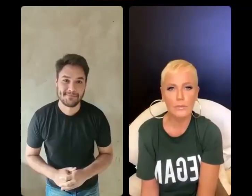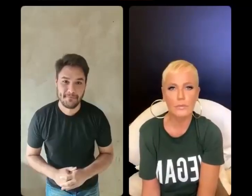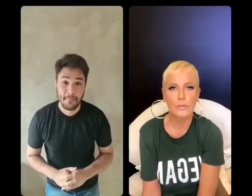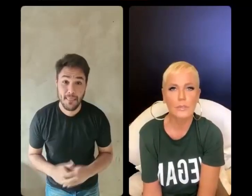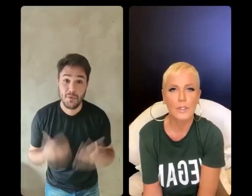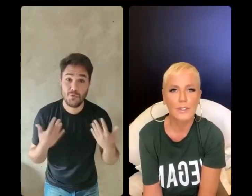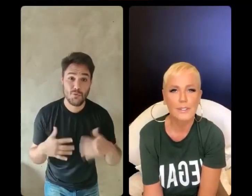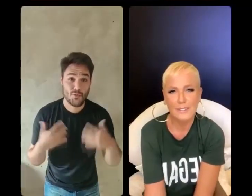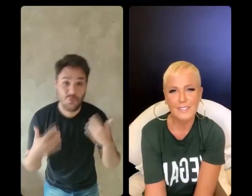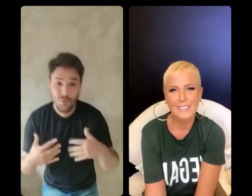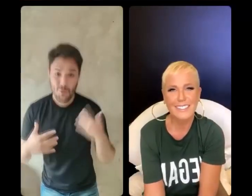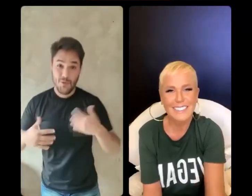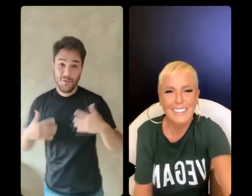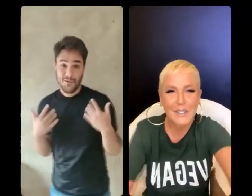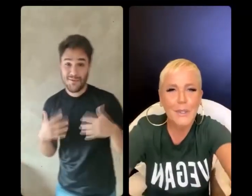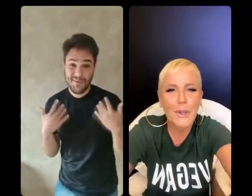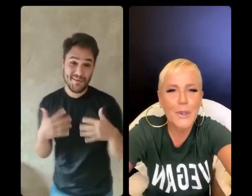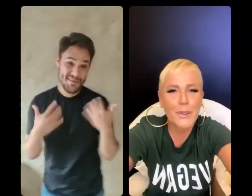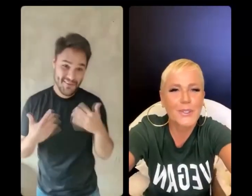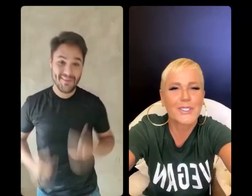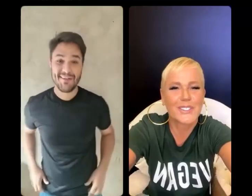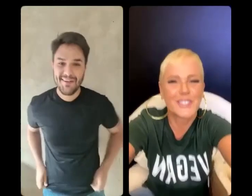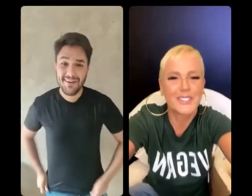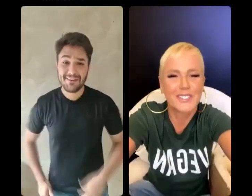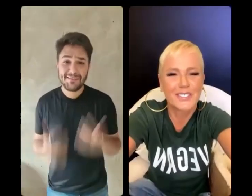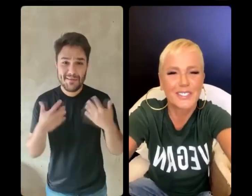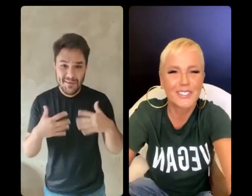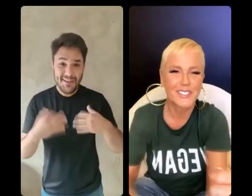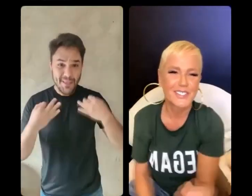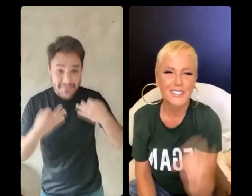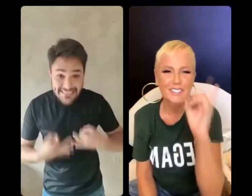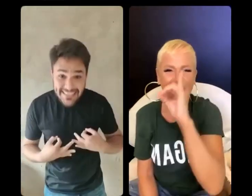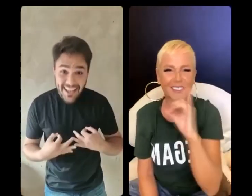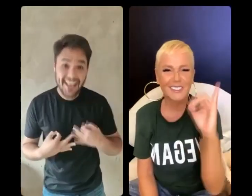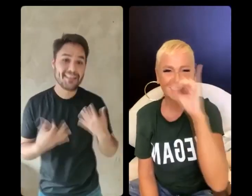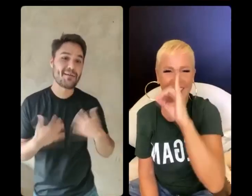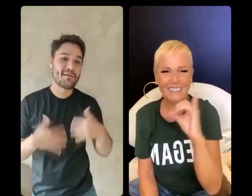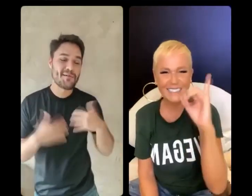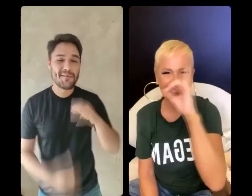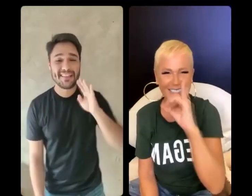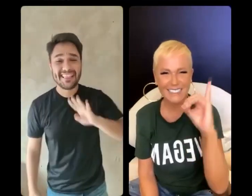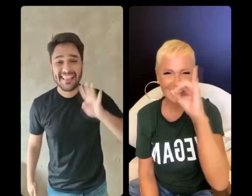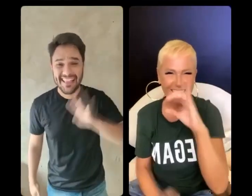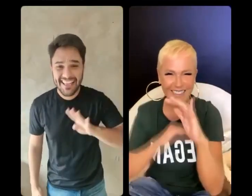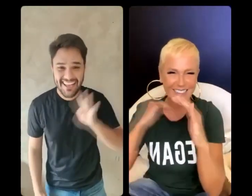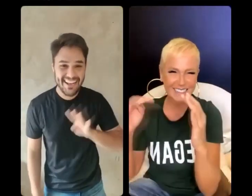Olha só! Olha só! E não é que deu certo! Que delícia!